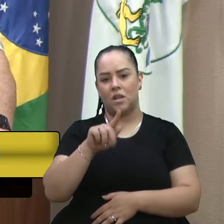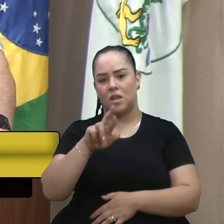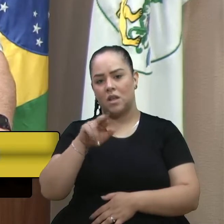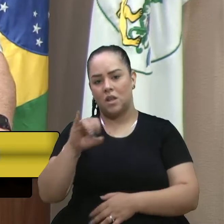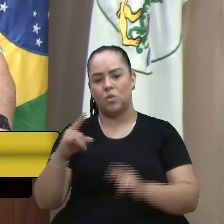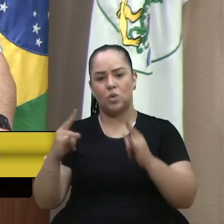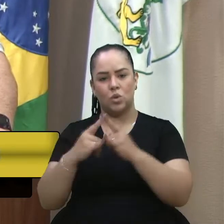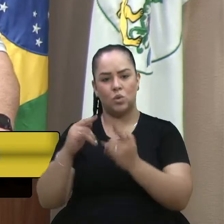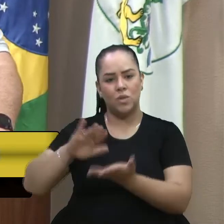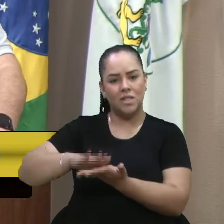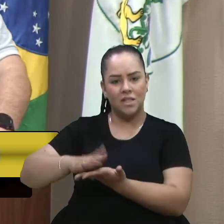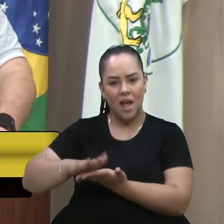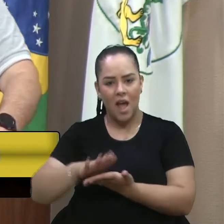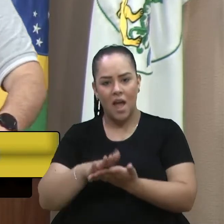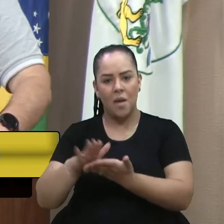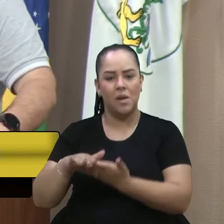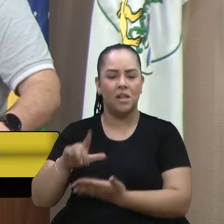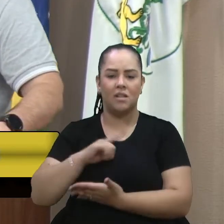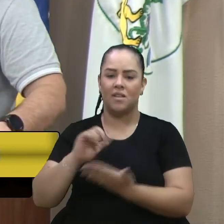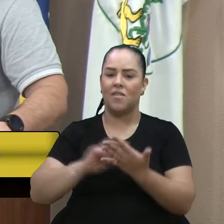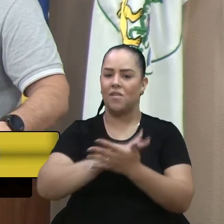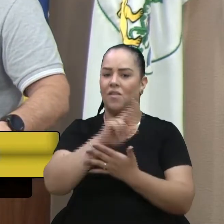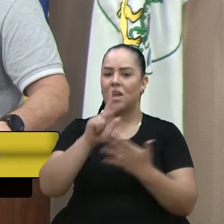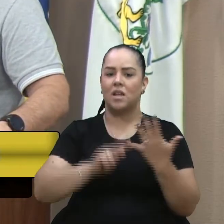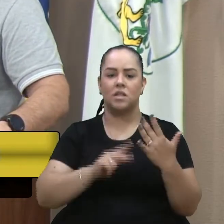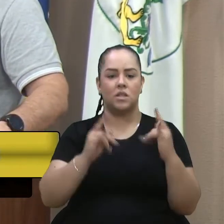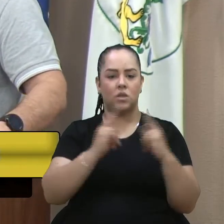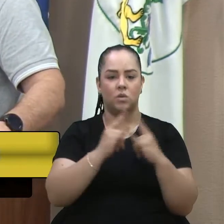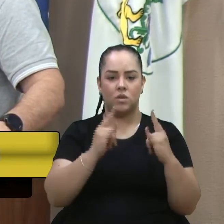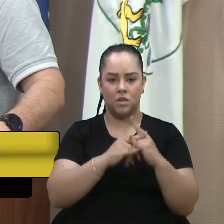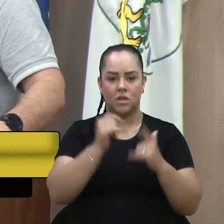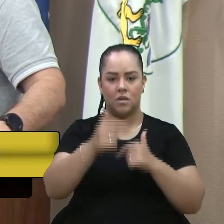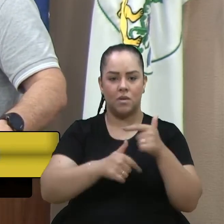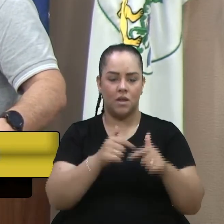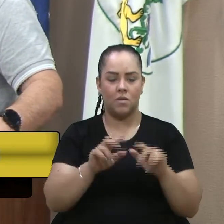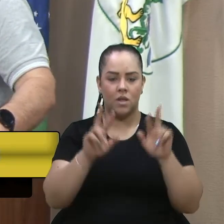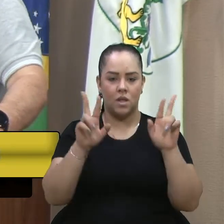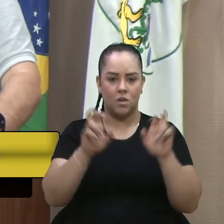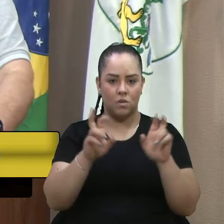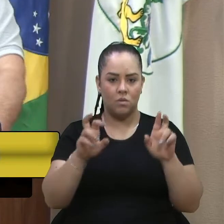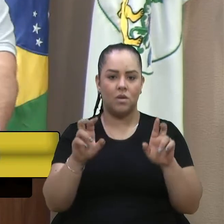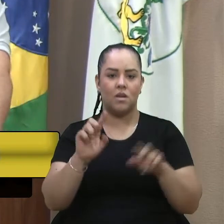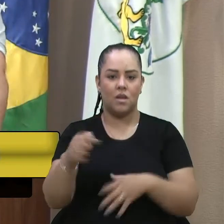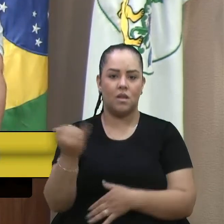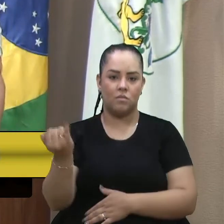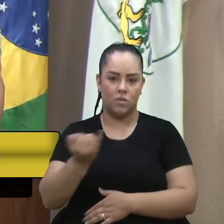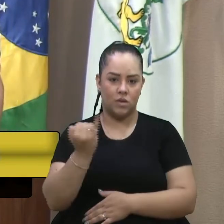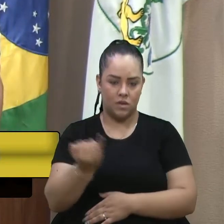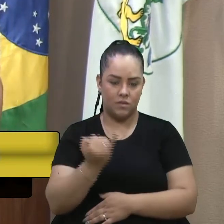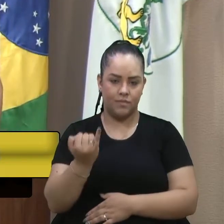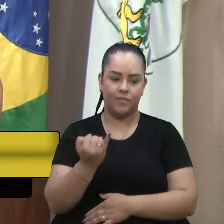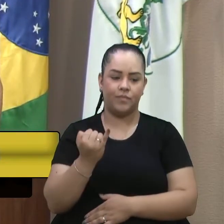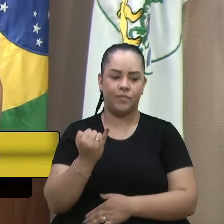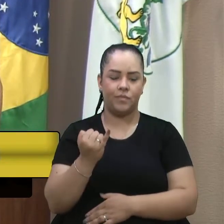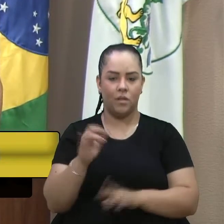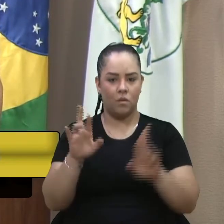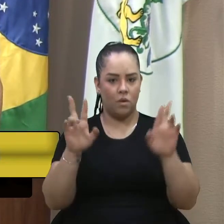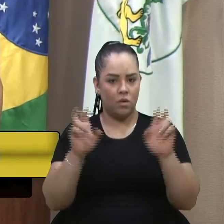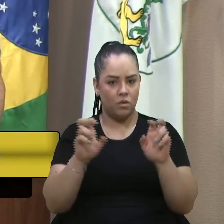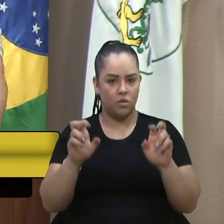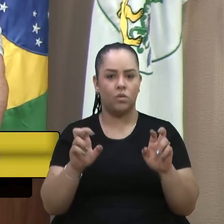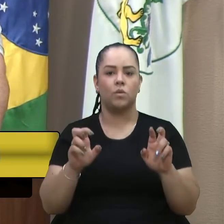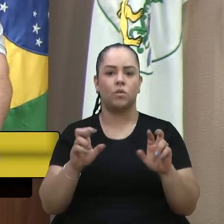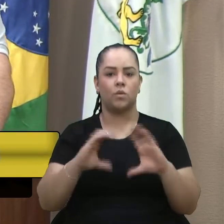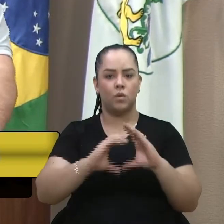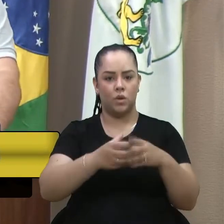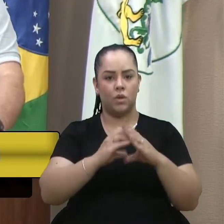entidades que trabalham essa questão e que tem né relevância com relação ao turismo em Caxias do Sul